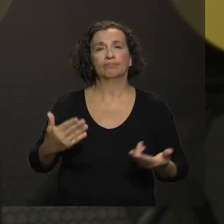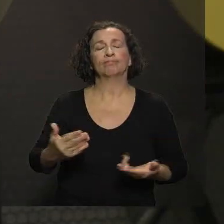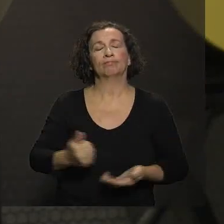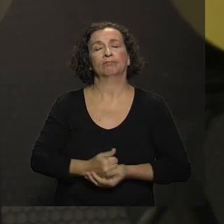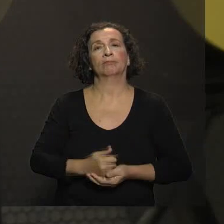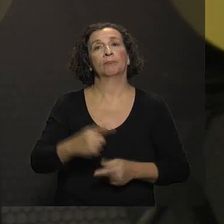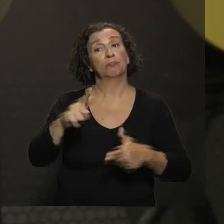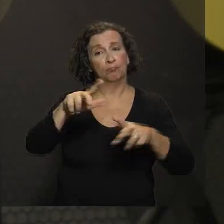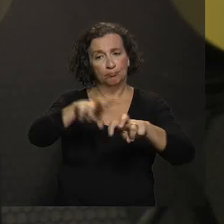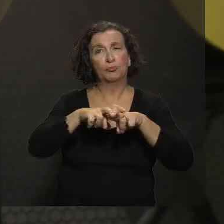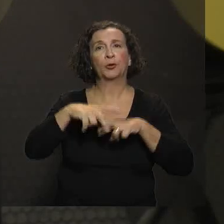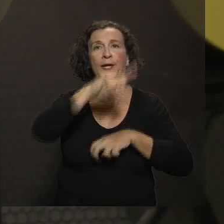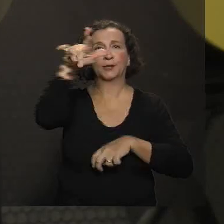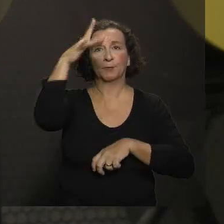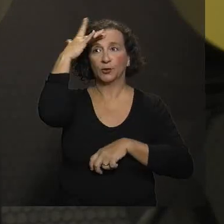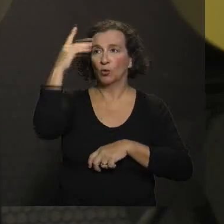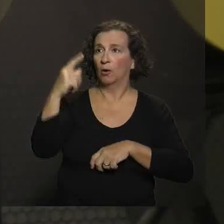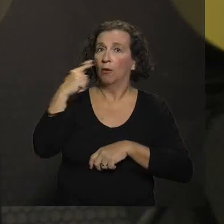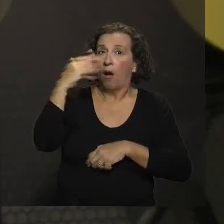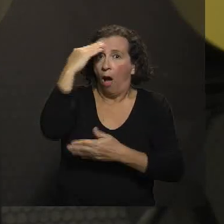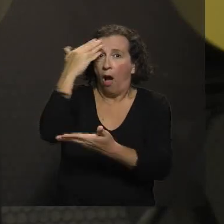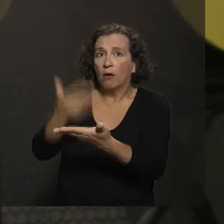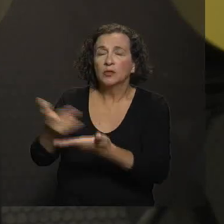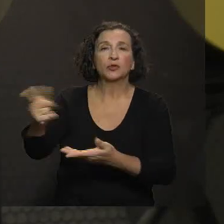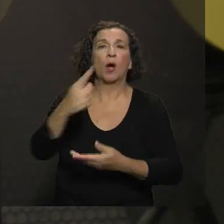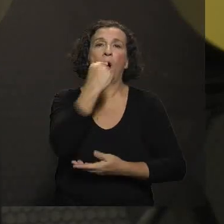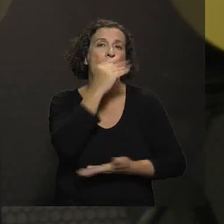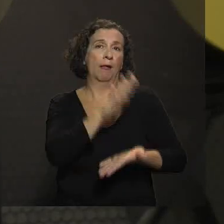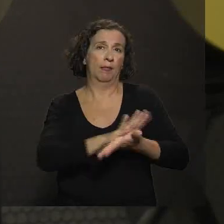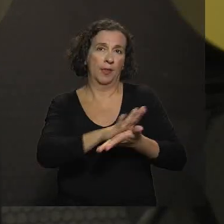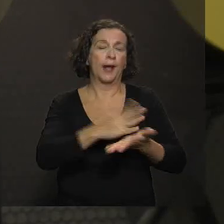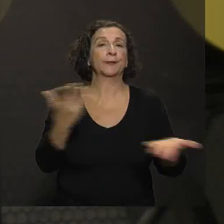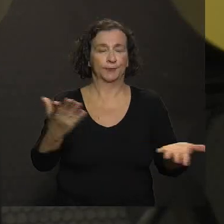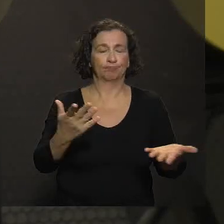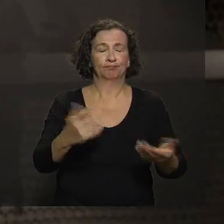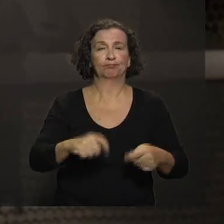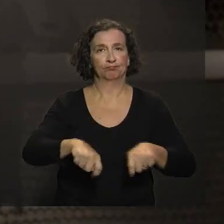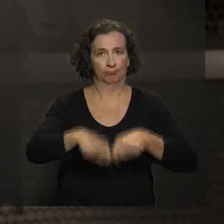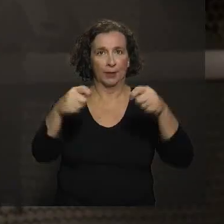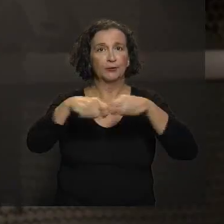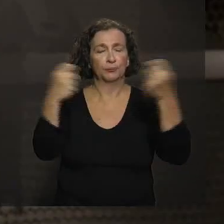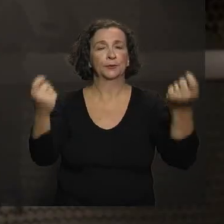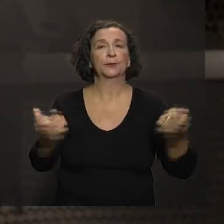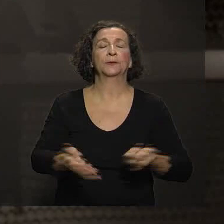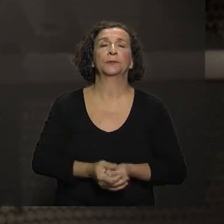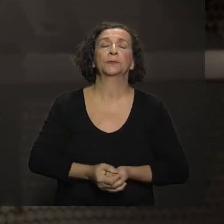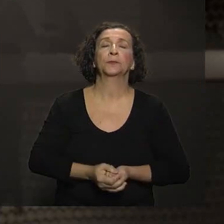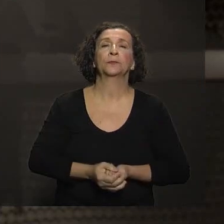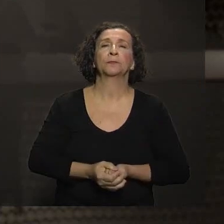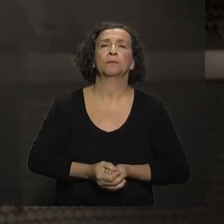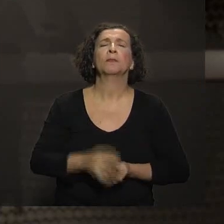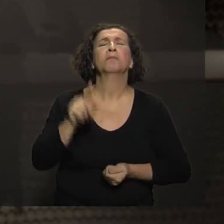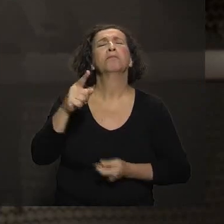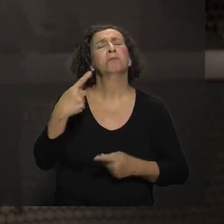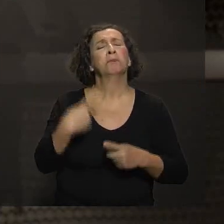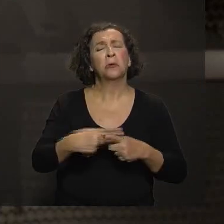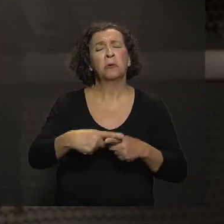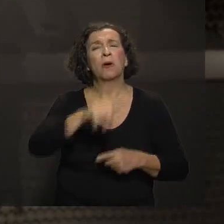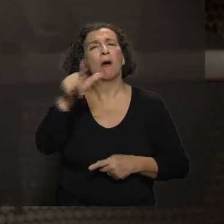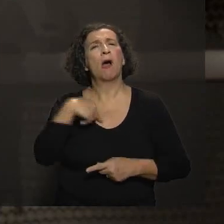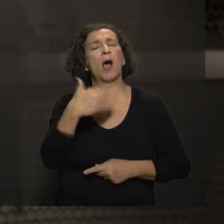mesmo, né? Por conta da gravidade que a doença pode causar. Agora, por que esse tipo de informação